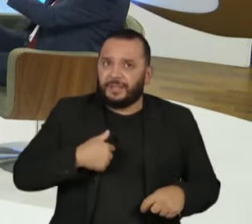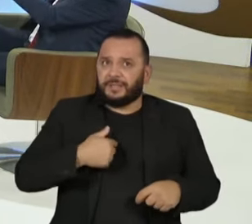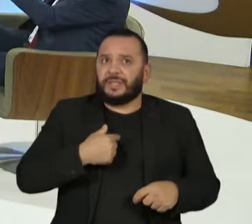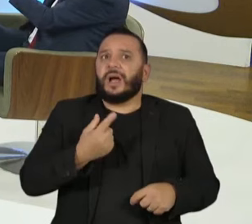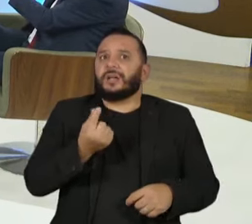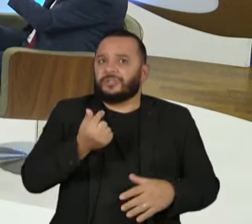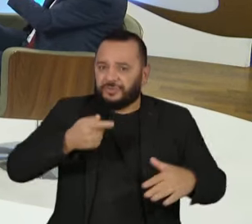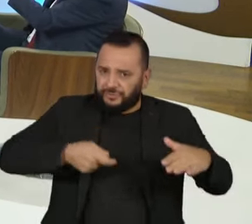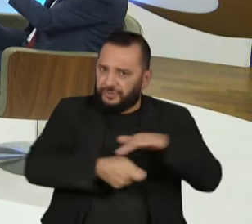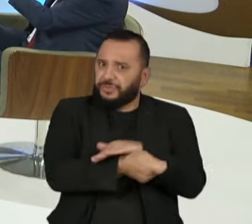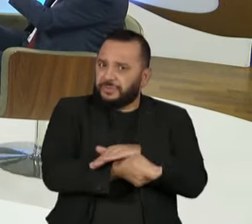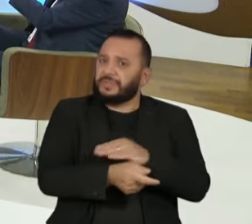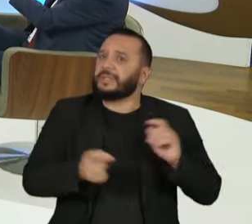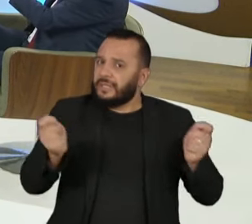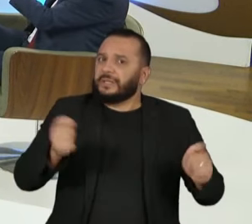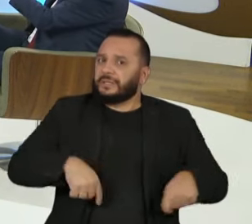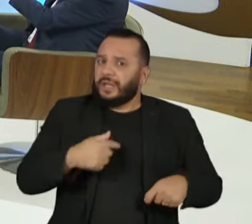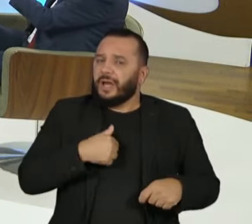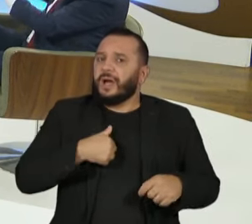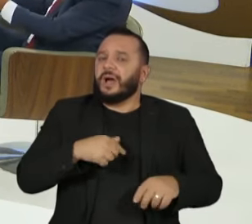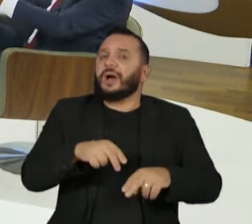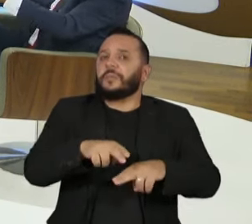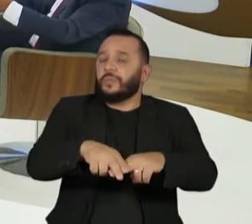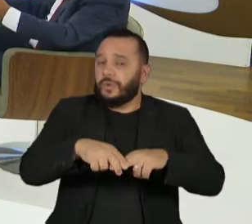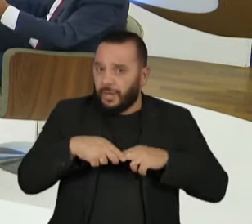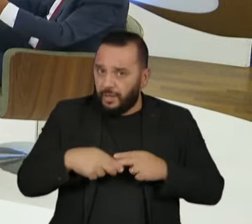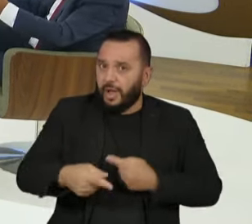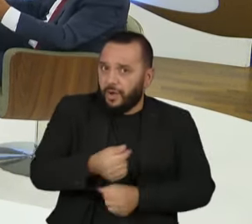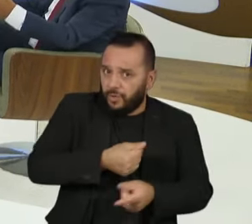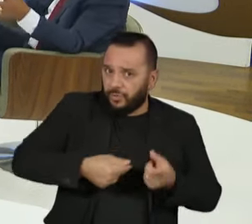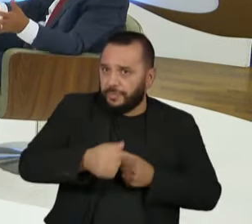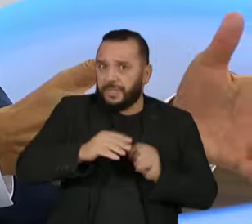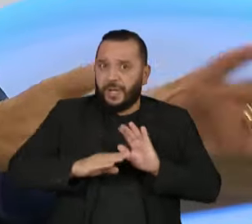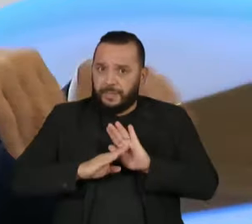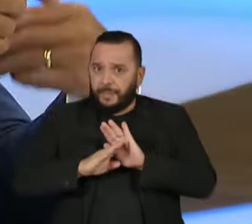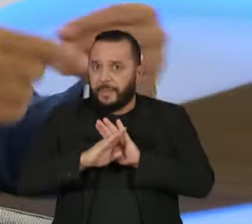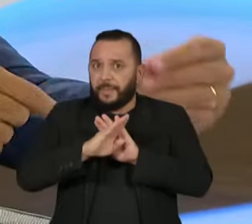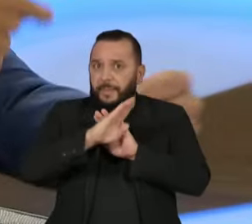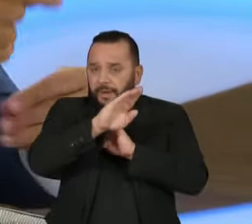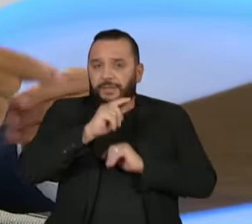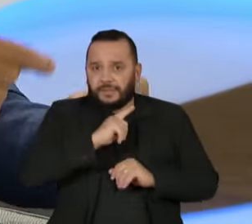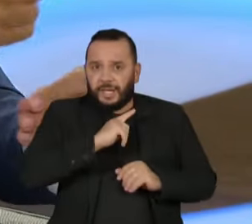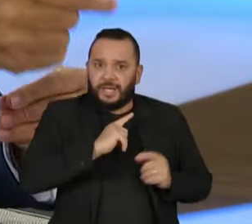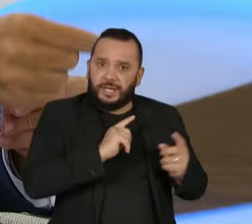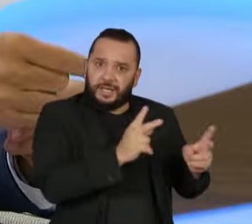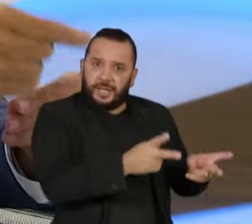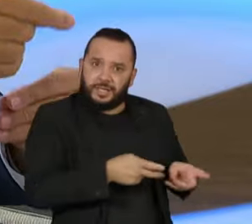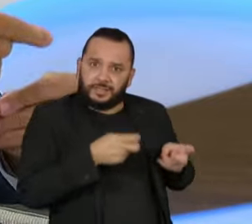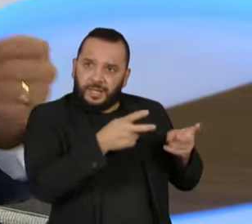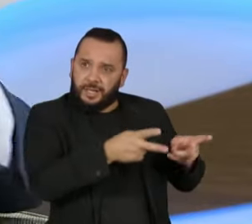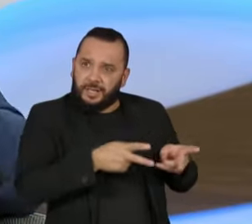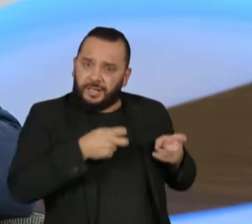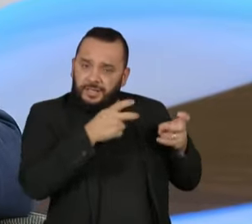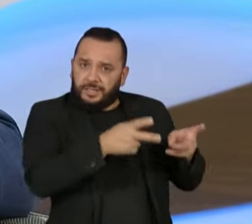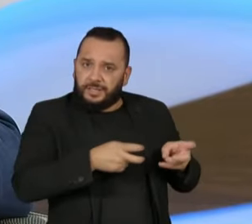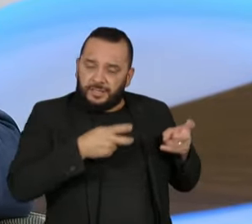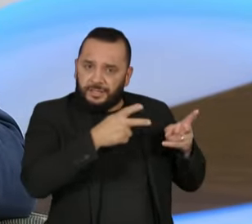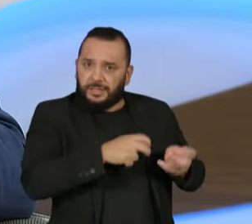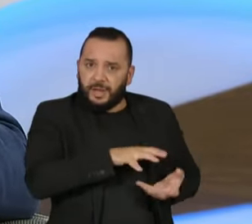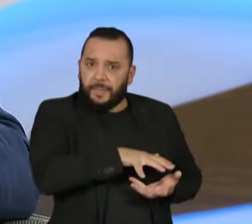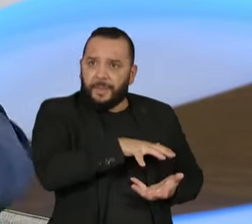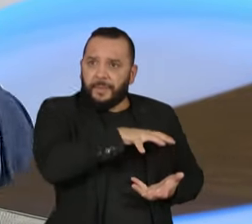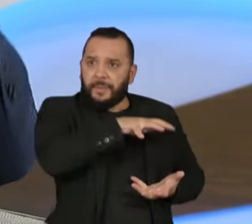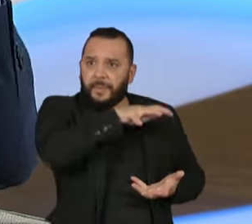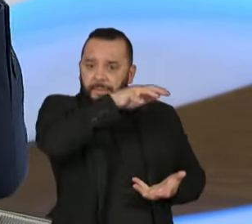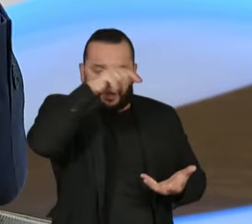é possível, pelo crescimento da economia, cresce receita e aí sim você planeja como é que vai aplicar